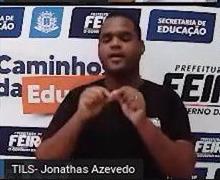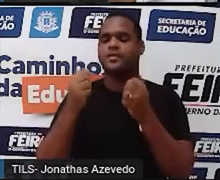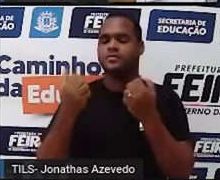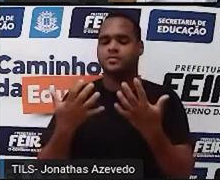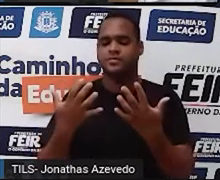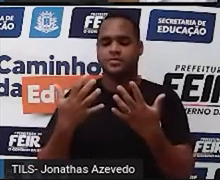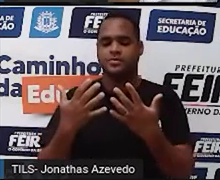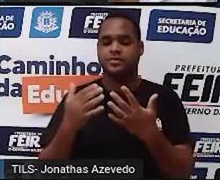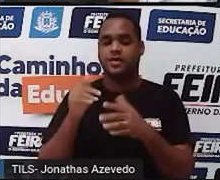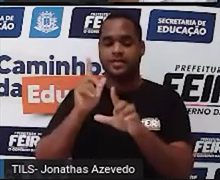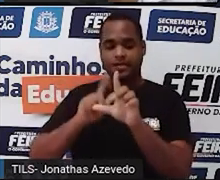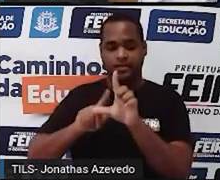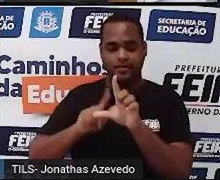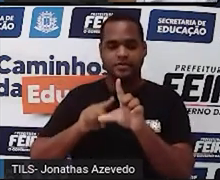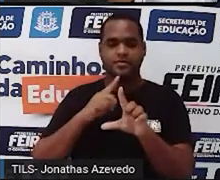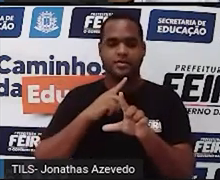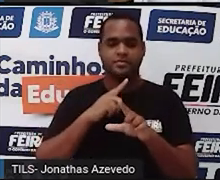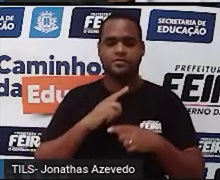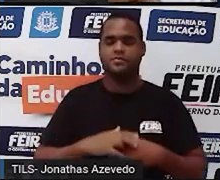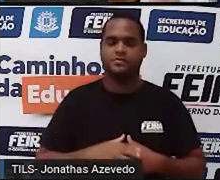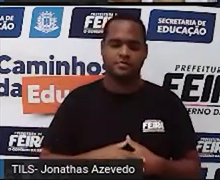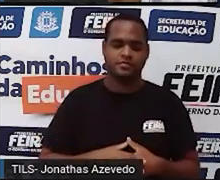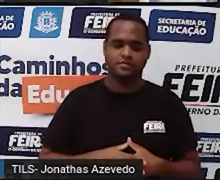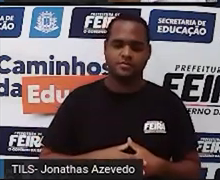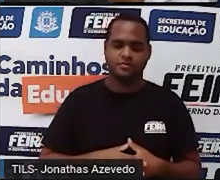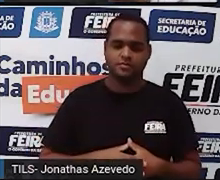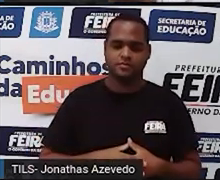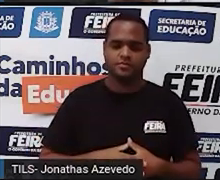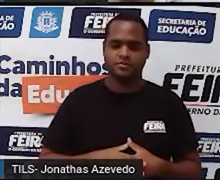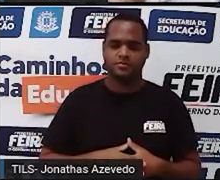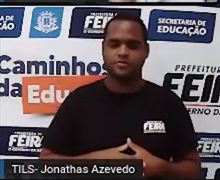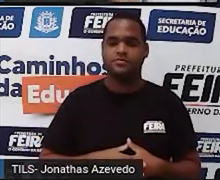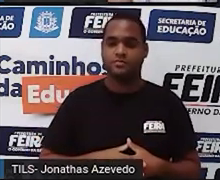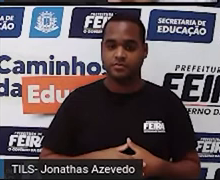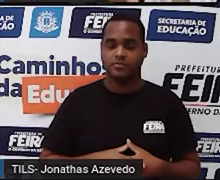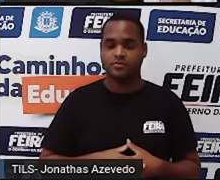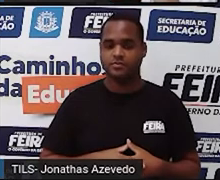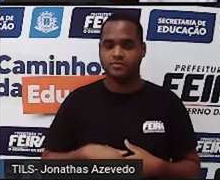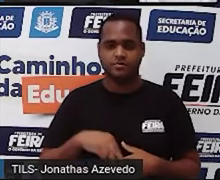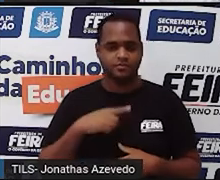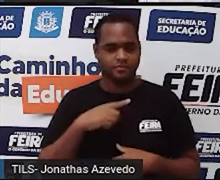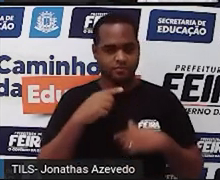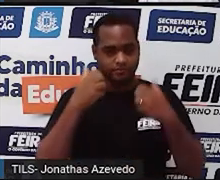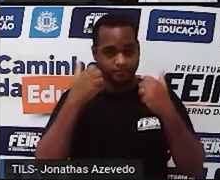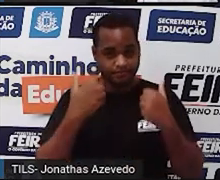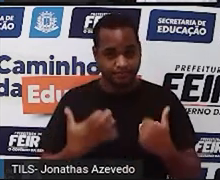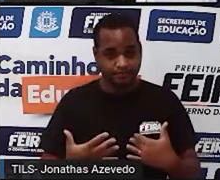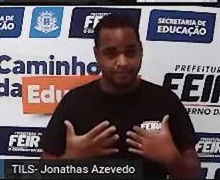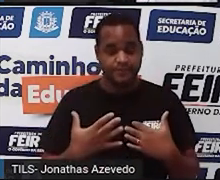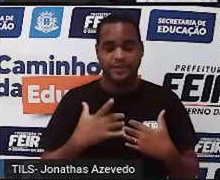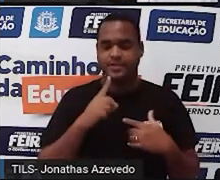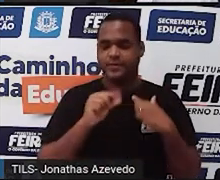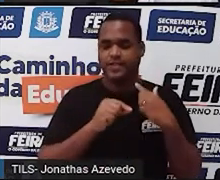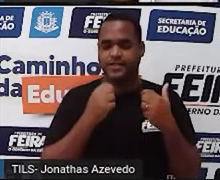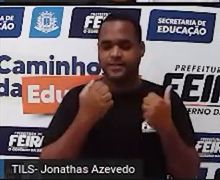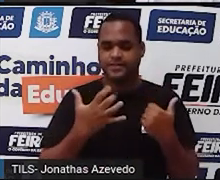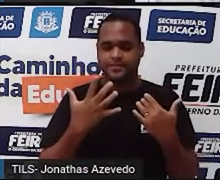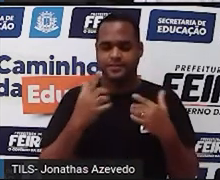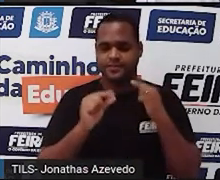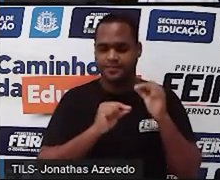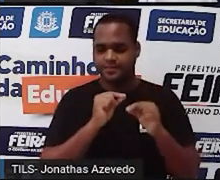as letras, né? Então, só um pouquinho, só um recortezinho, né? De quem